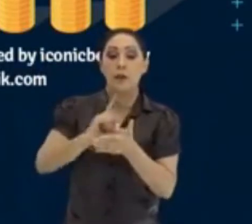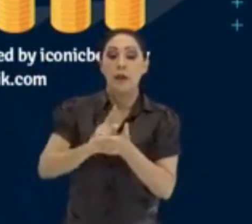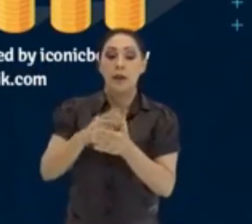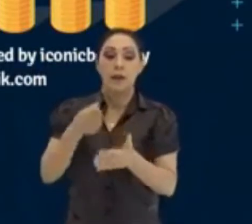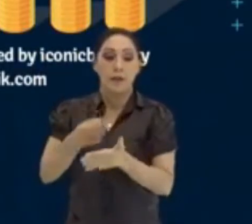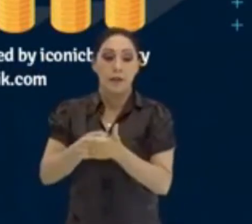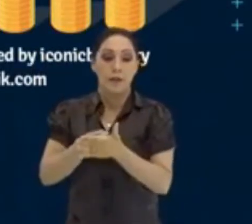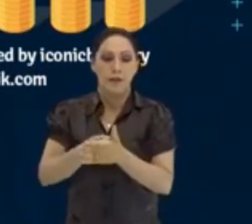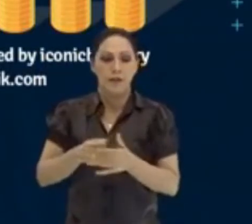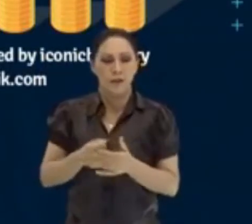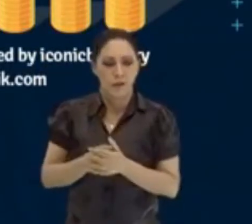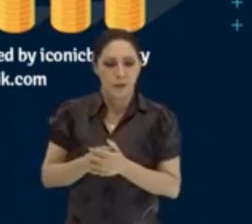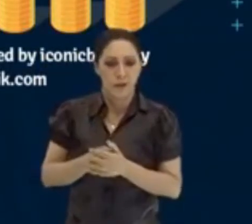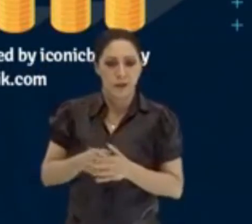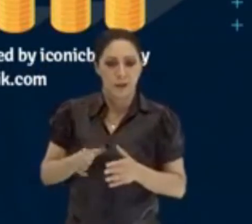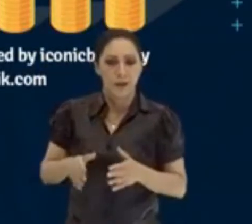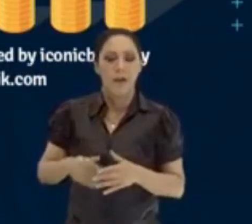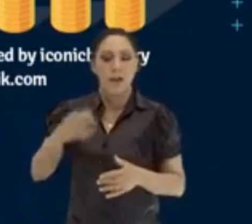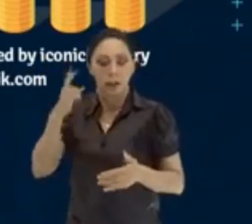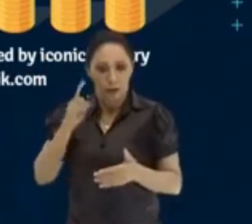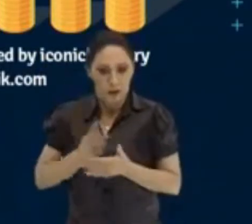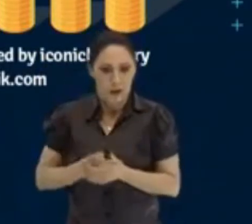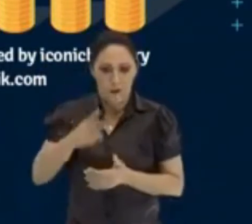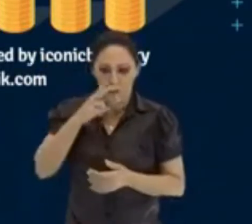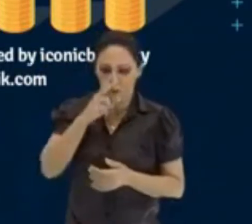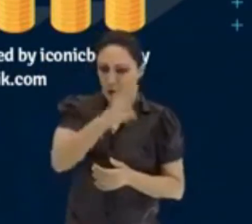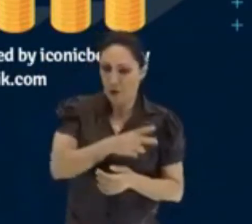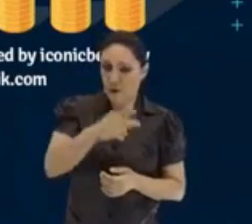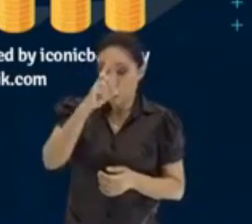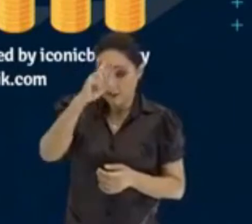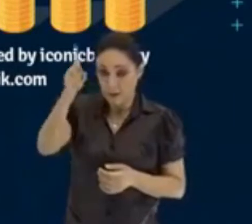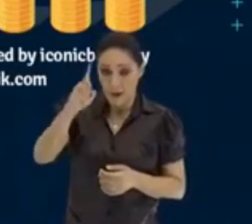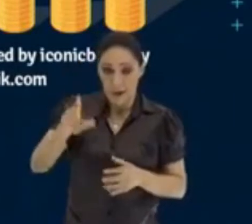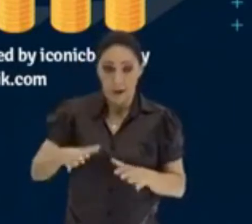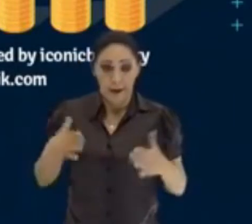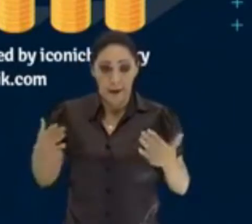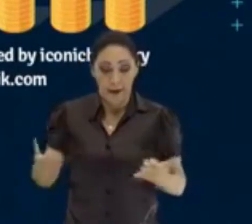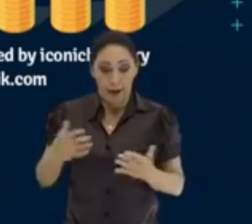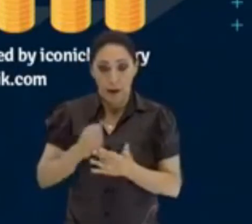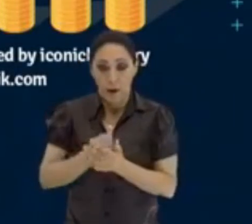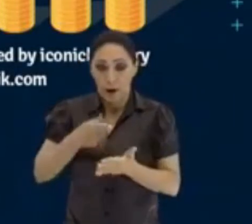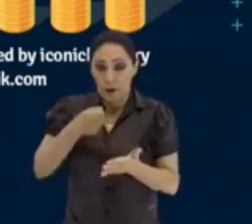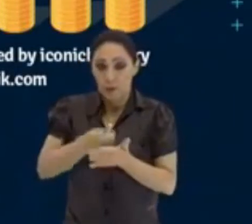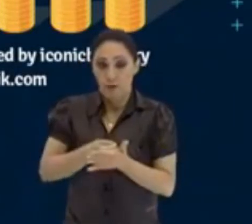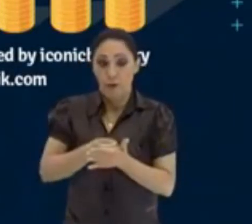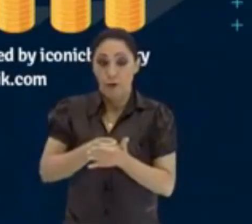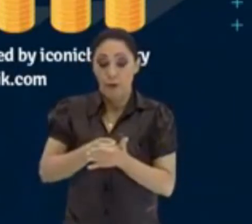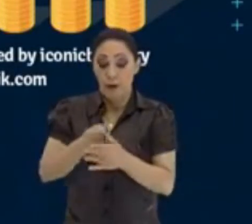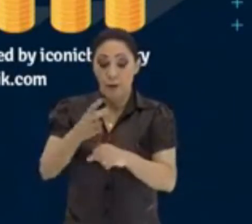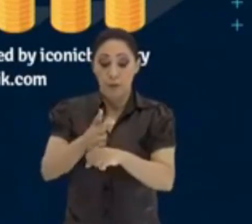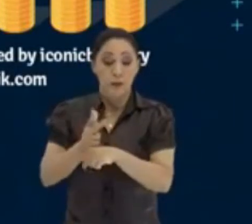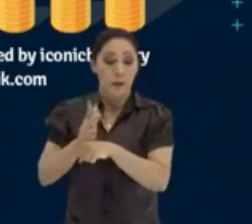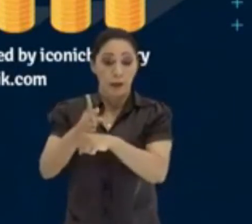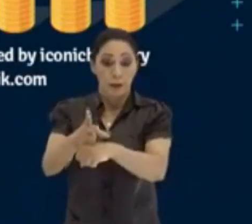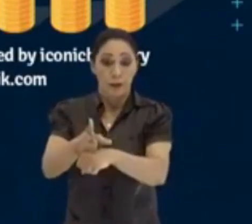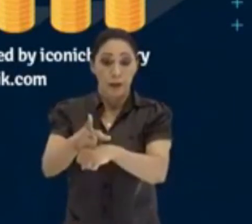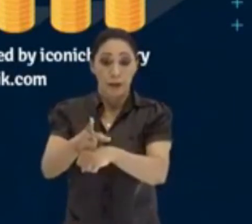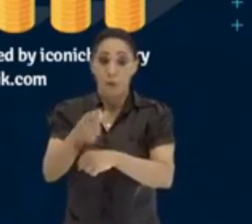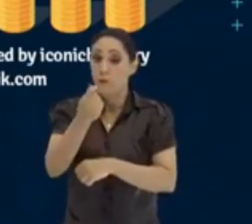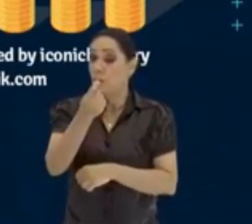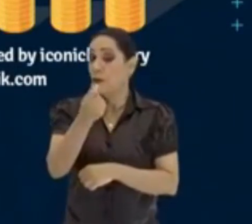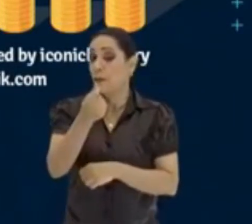Ah, está repetindo aqui, não tem problema, te reforça a ideia. E pode ser também a quantia paga pelo empréstimo de um capital.